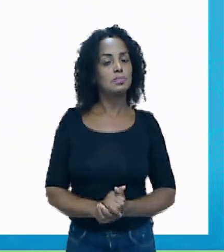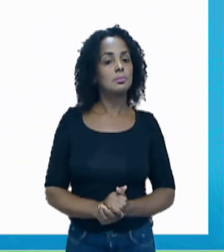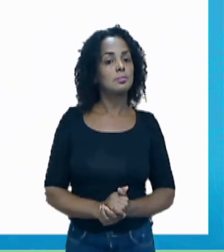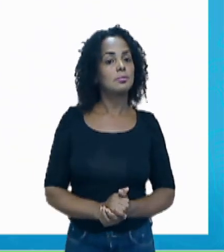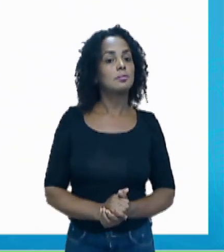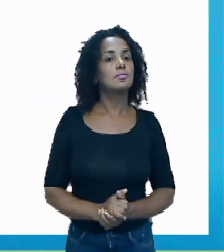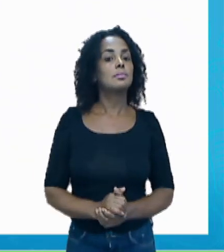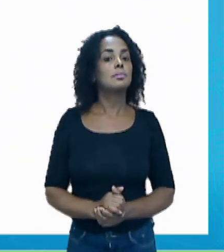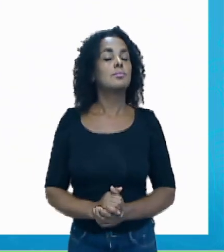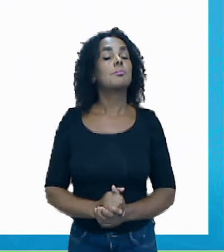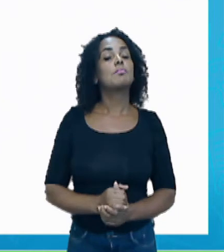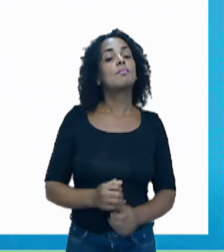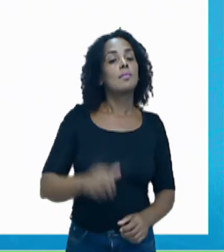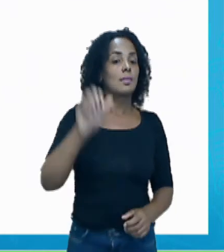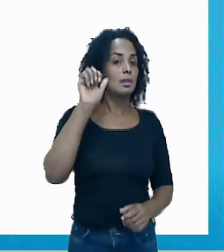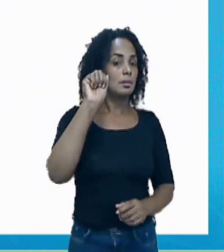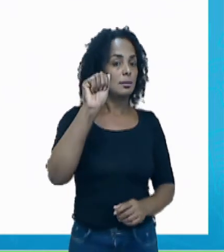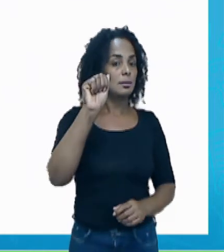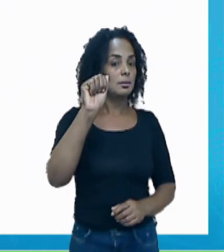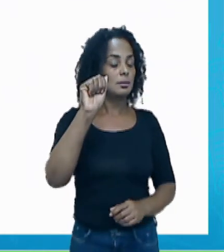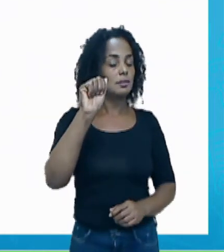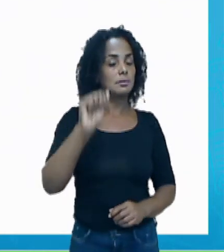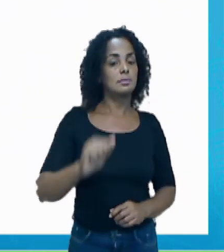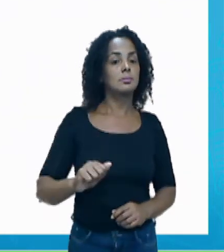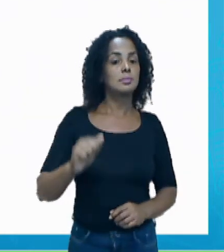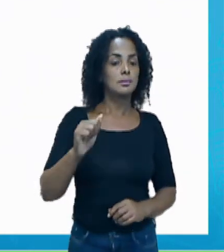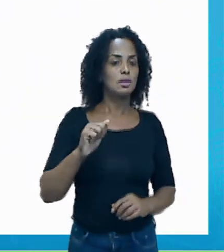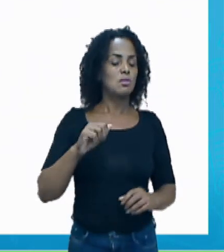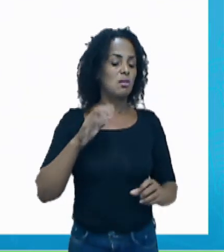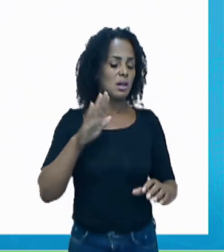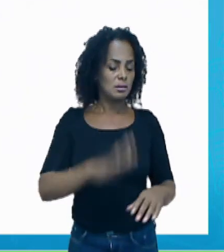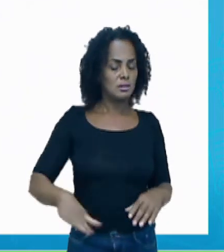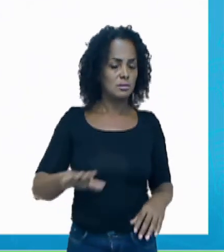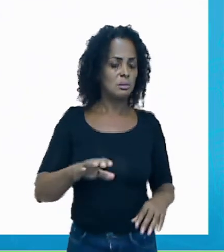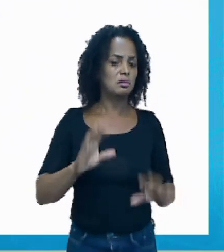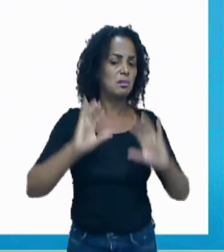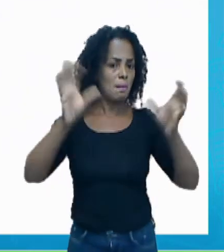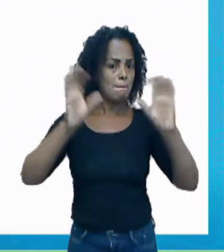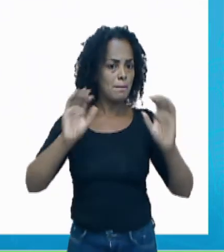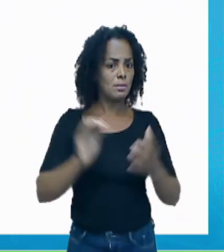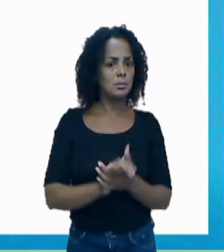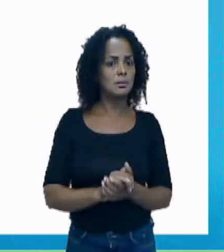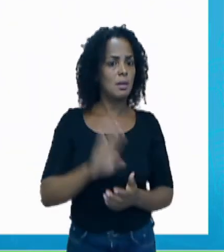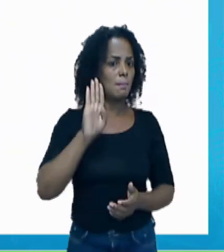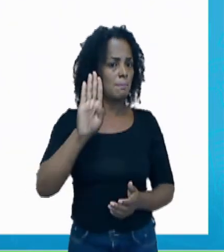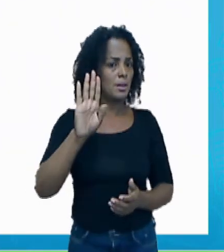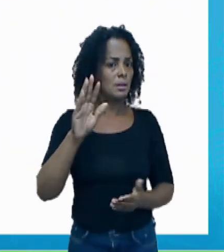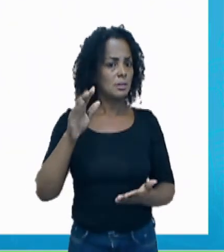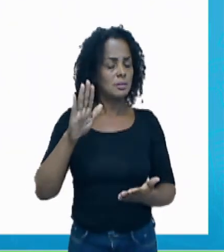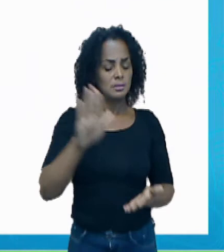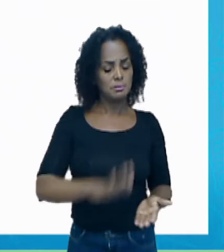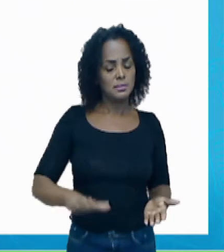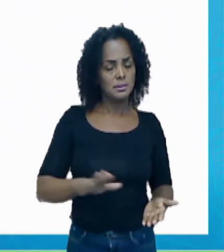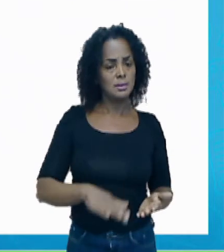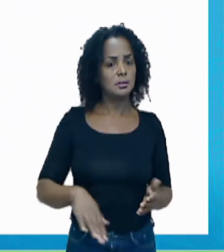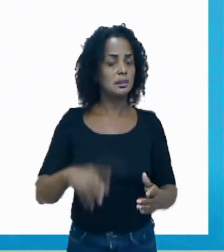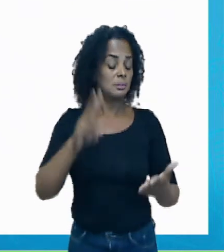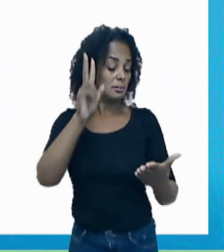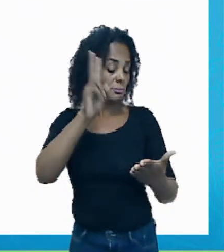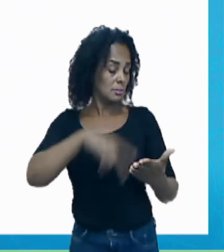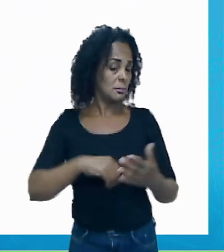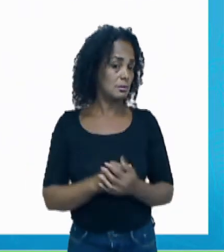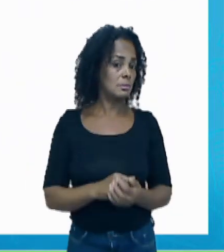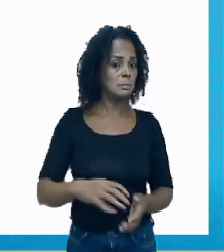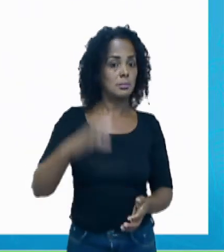A. O menino joga bola. Letra B. A menina está lendo. Letra